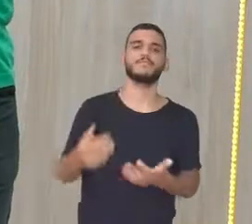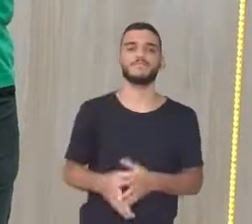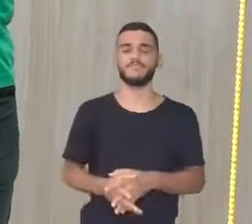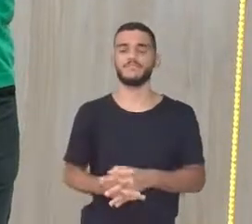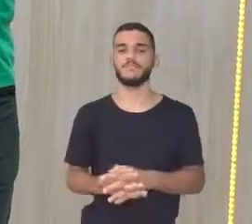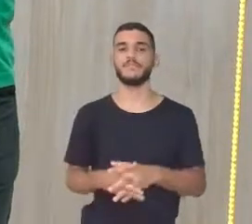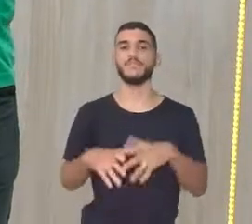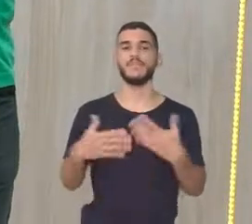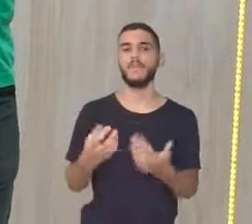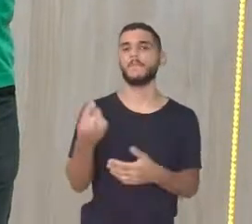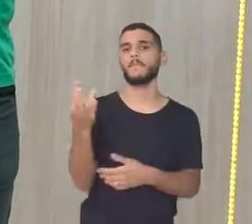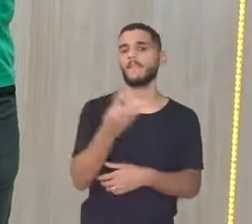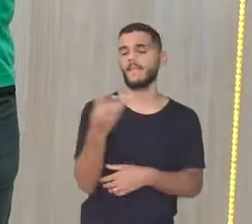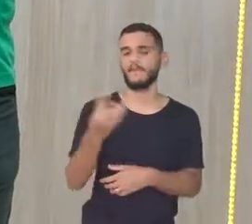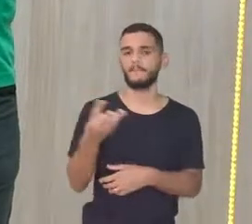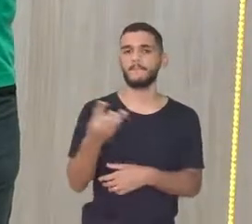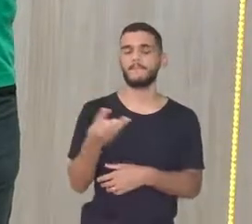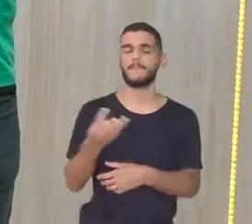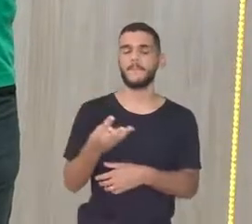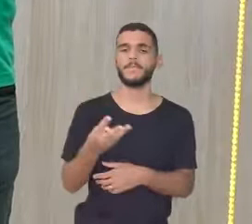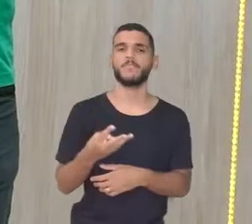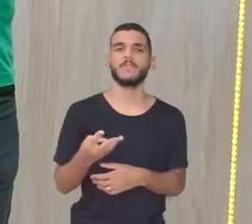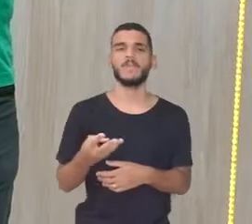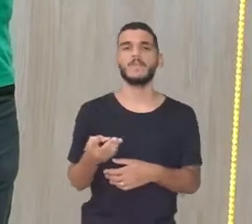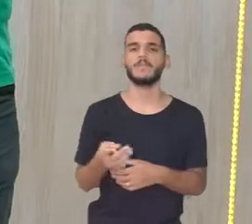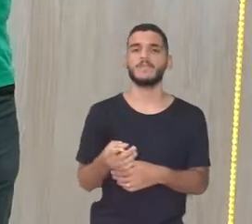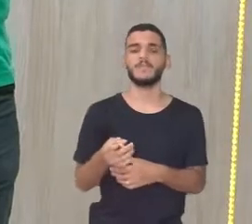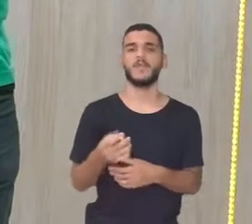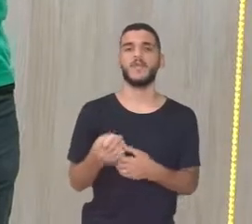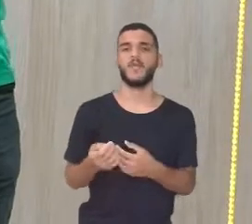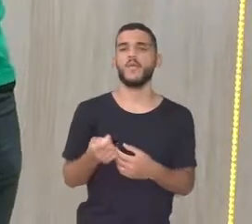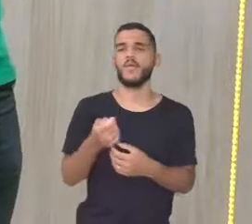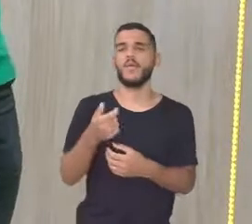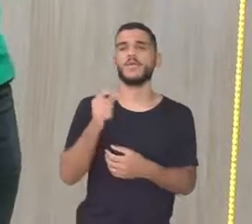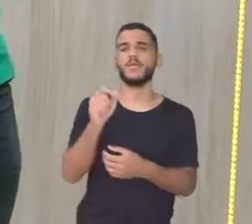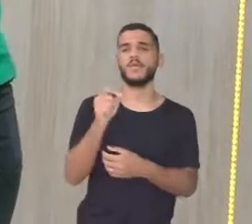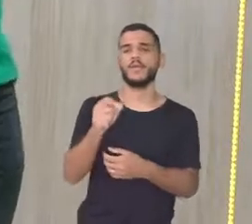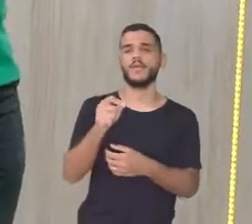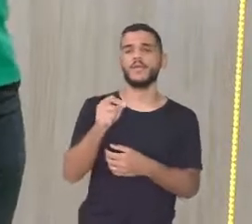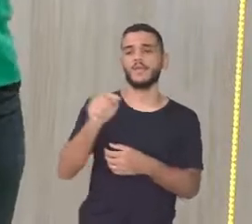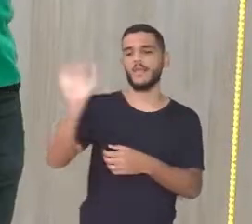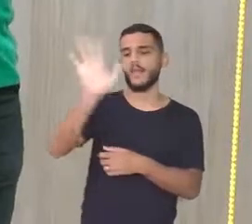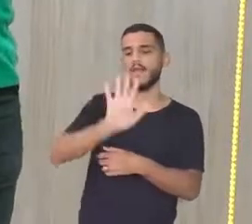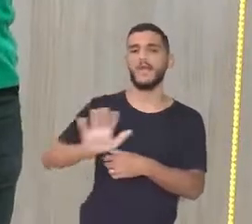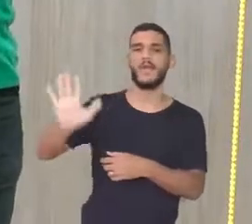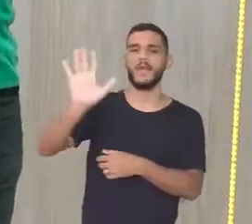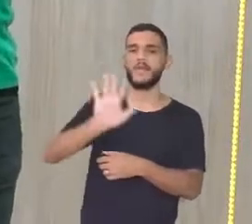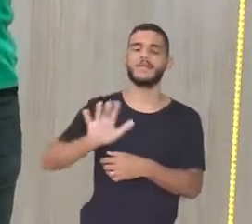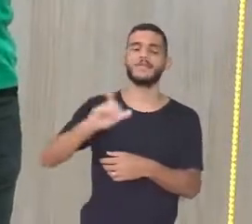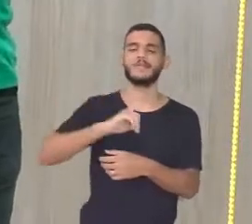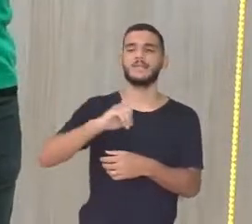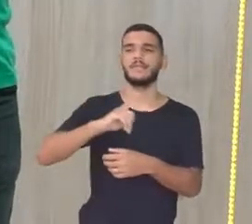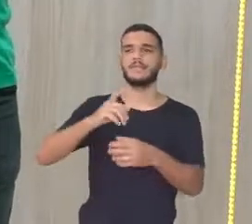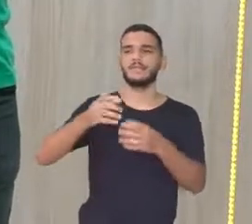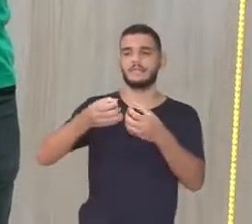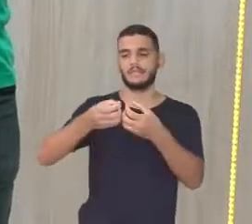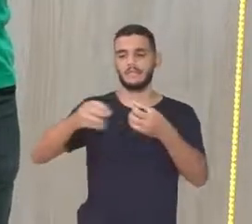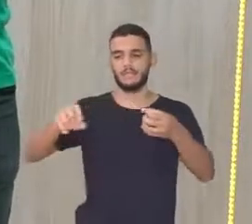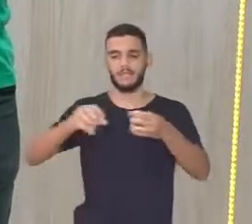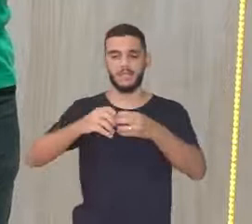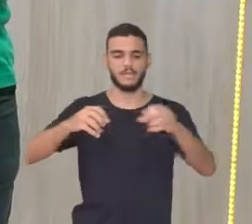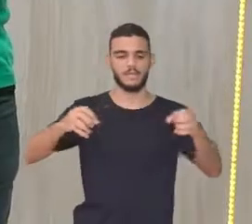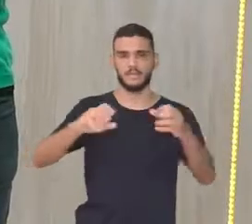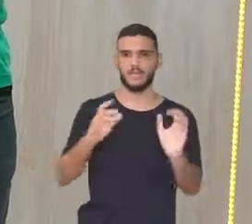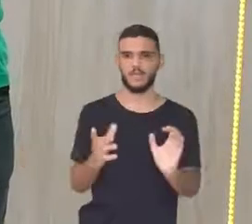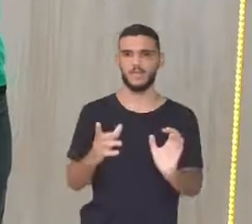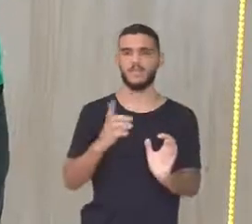Essas três massas estão quase na mesma plataforma continental Havendo aí algumas rupturas Por isso em algumas regiões